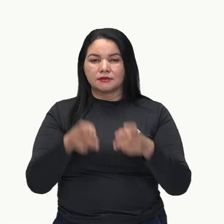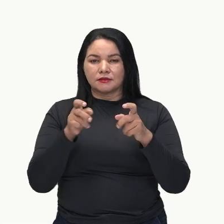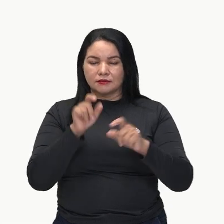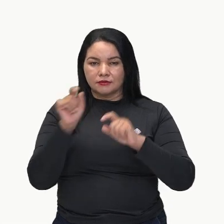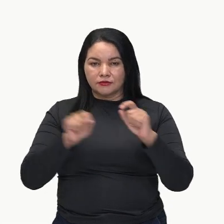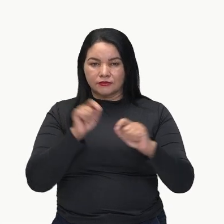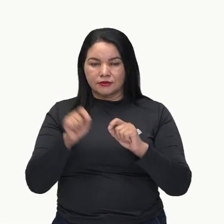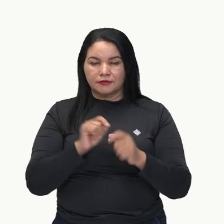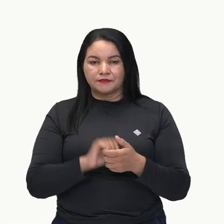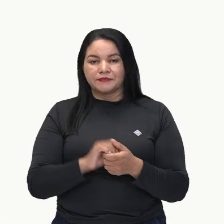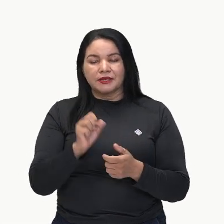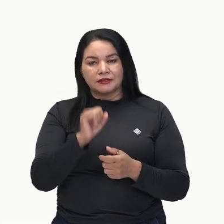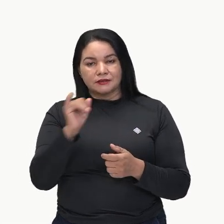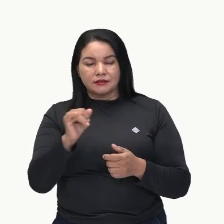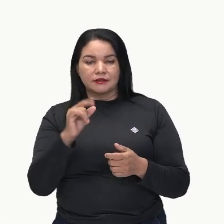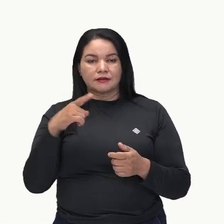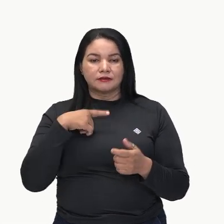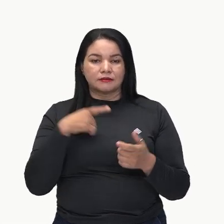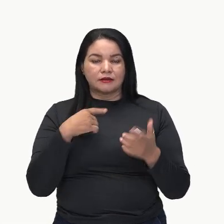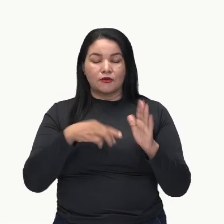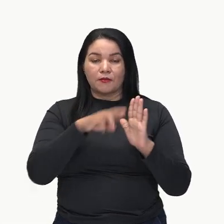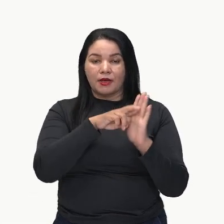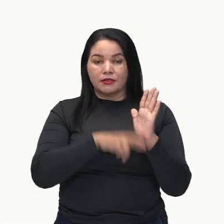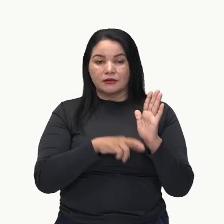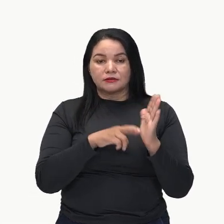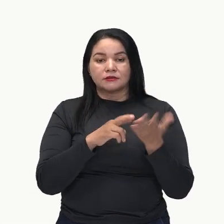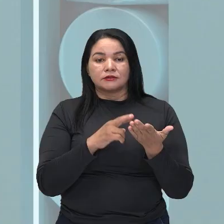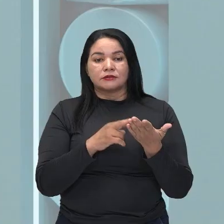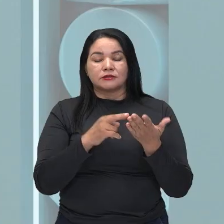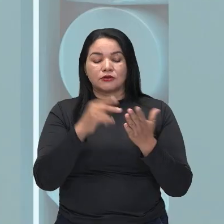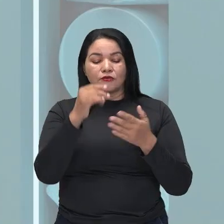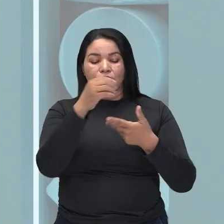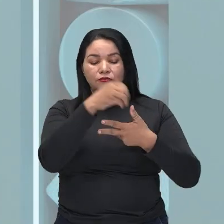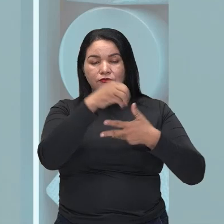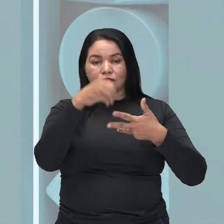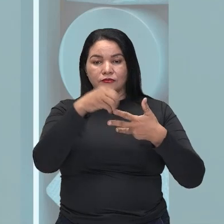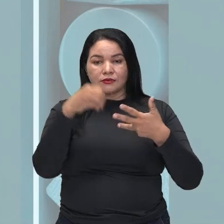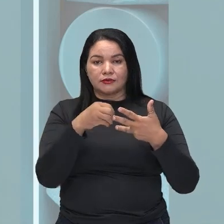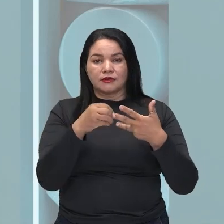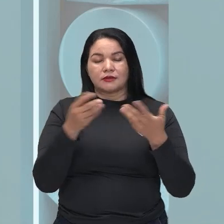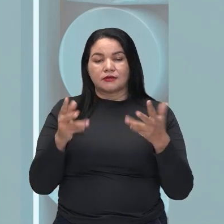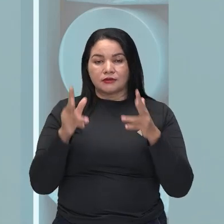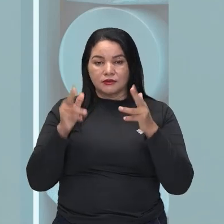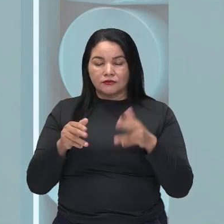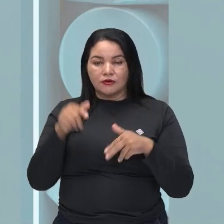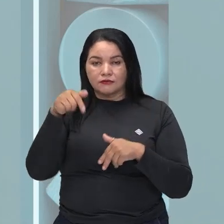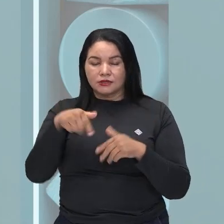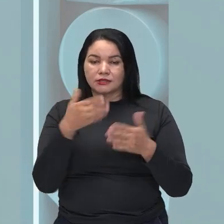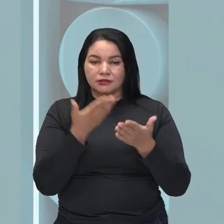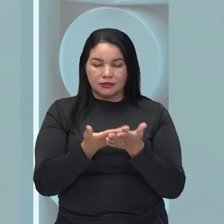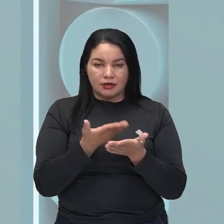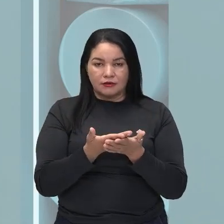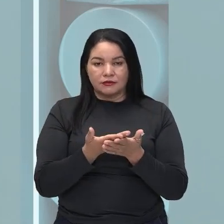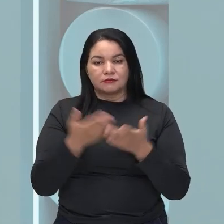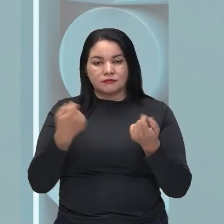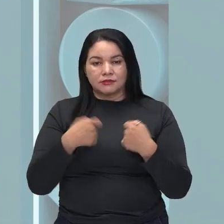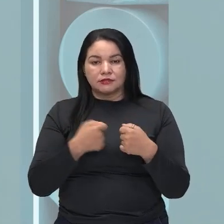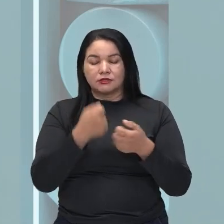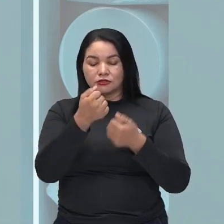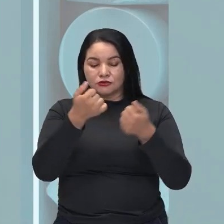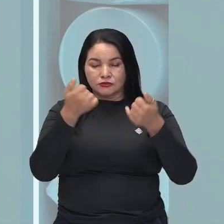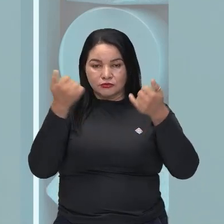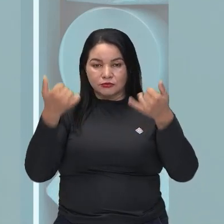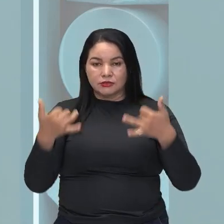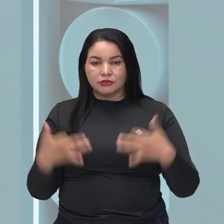uma redação do Enem, como a redação que nós lemos aqui durante a nossa aula, você percebeu que ela abordou exatamente